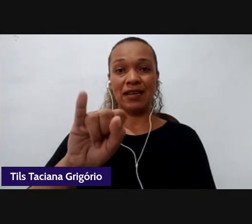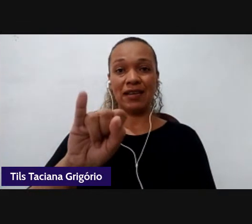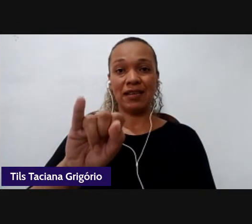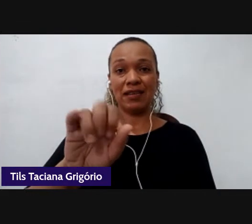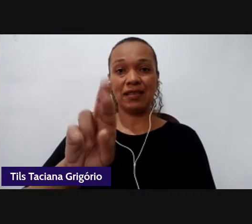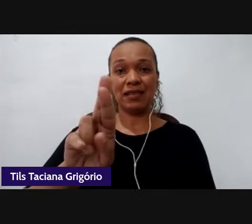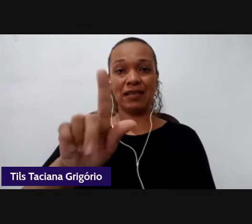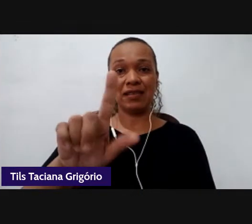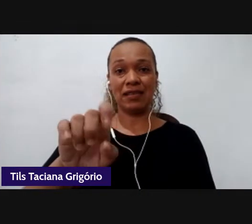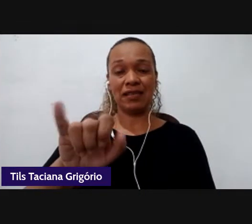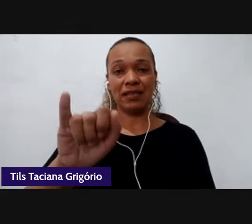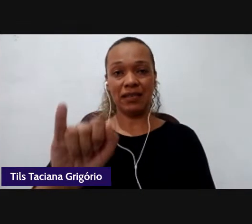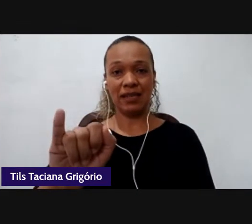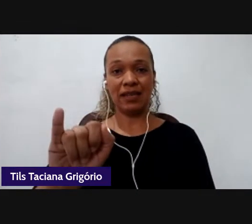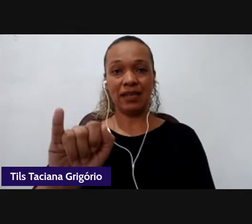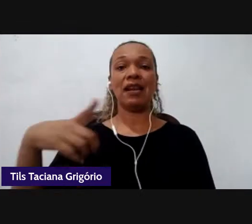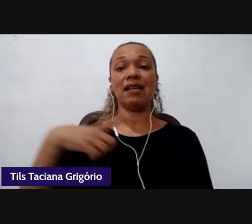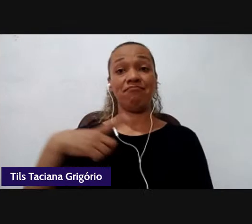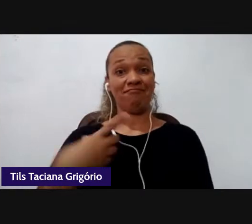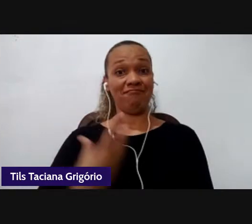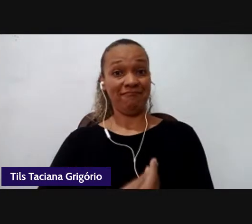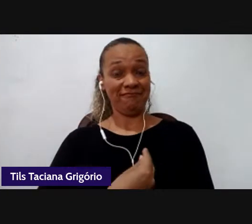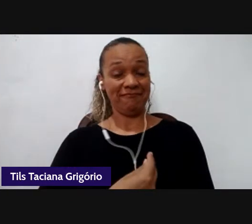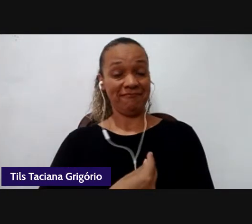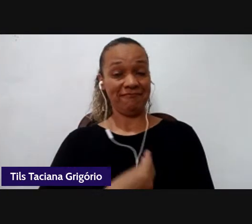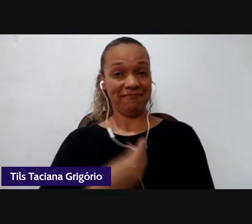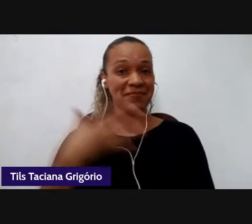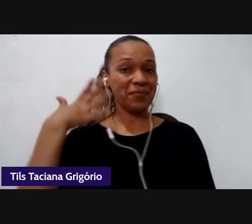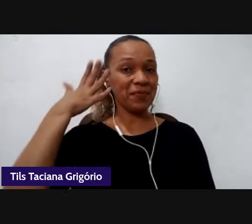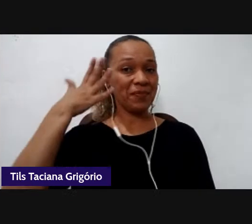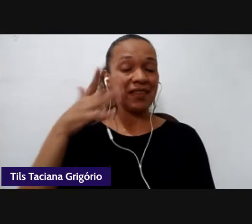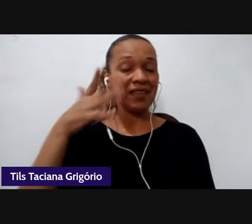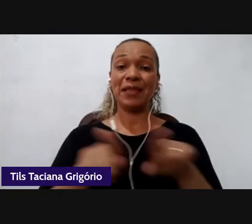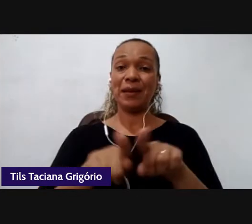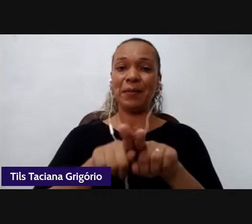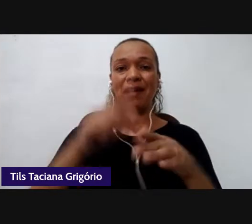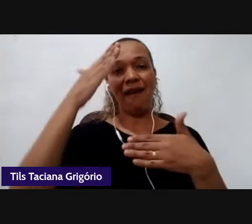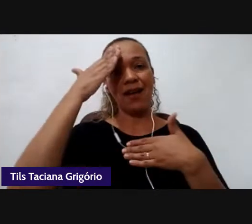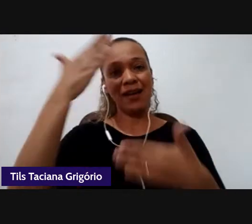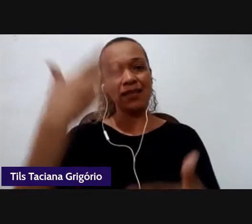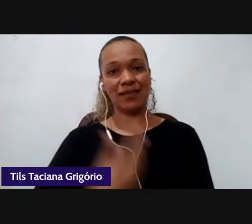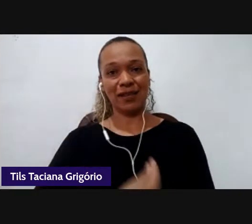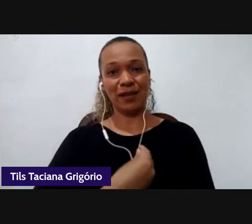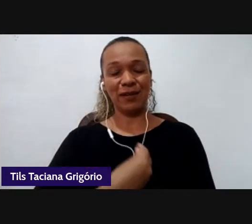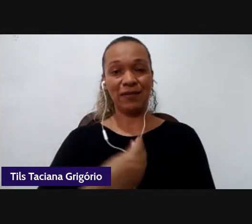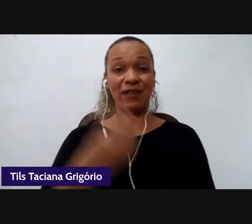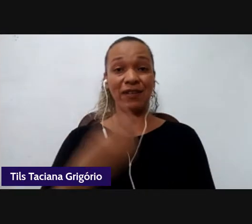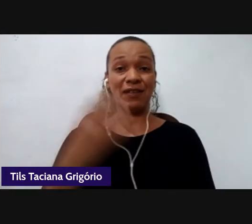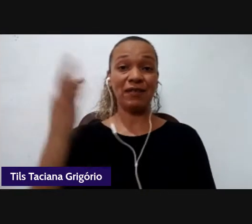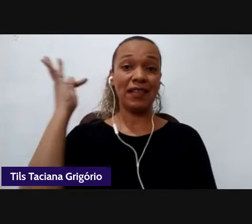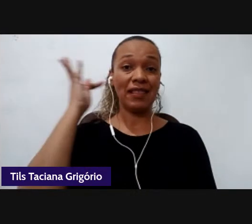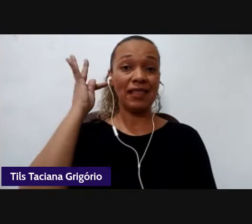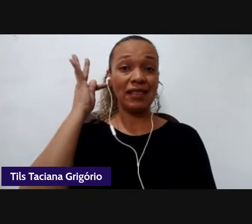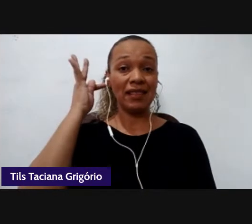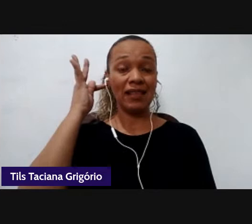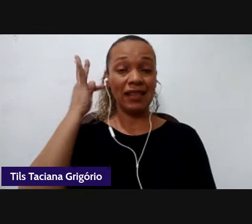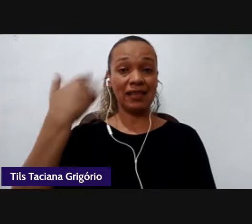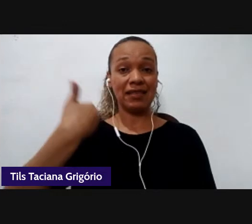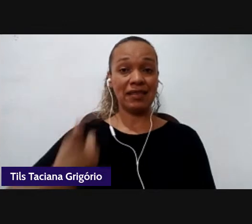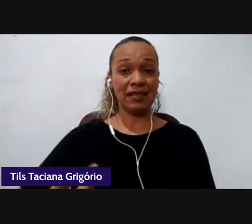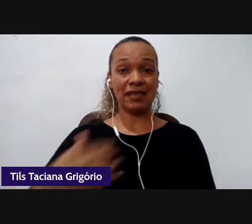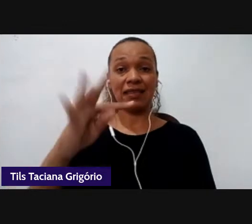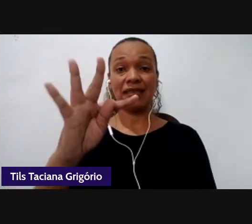Baima, desculpe. Quero agradecer a presença de Taciana Gregório, aqui conosco agora na interpretação.